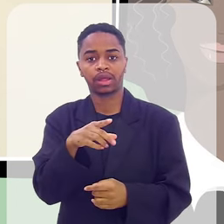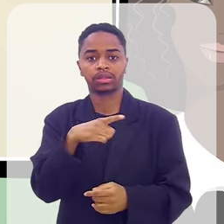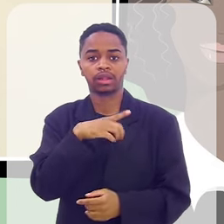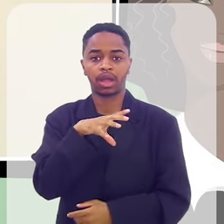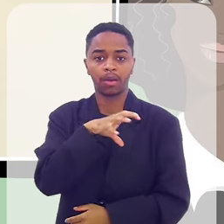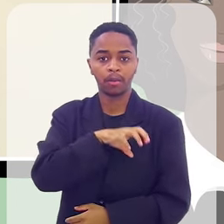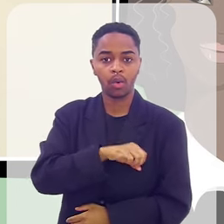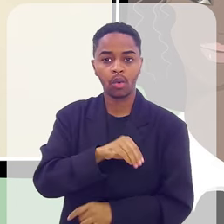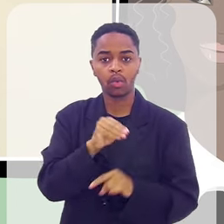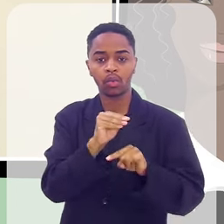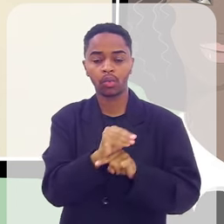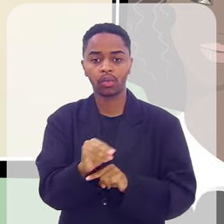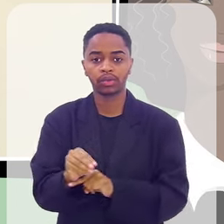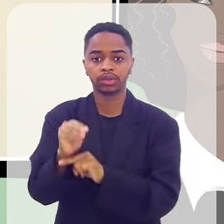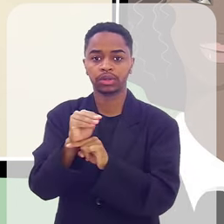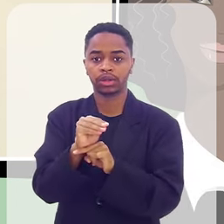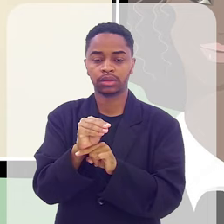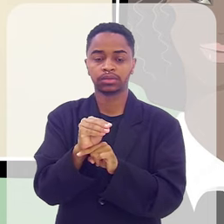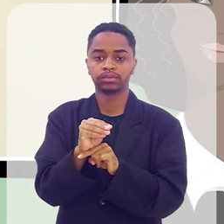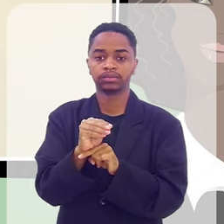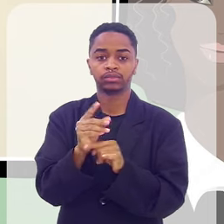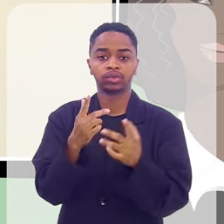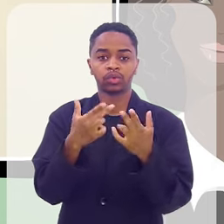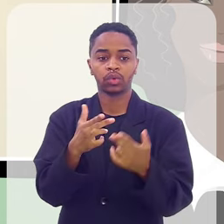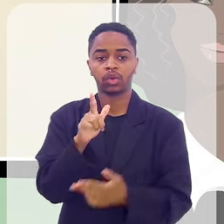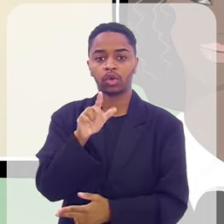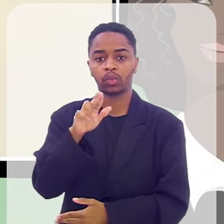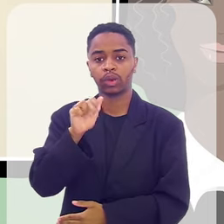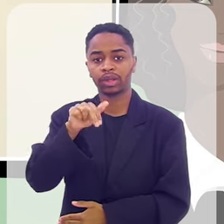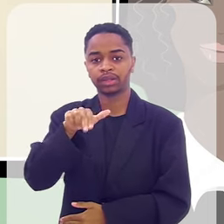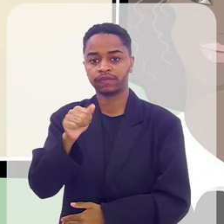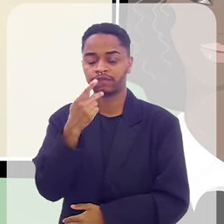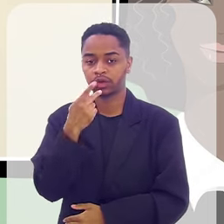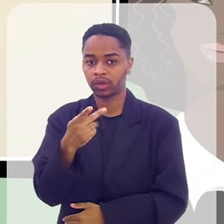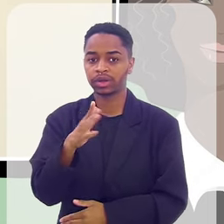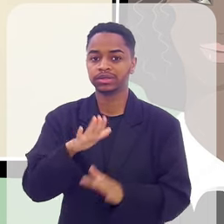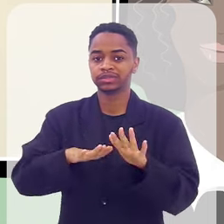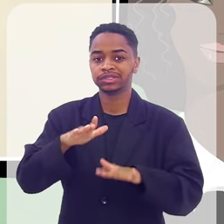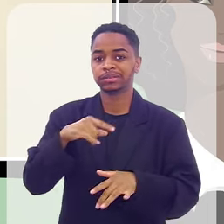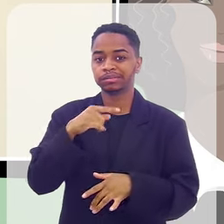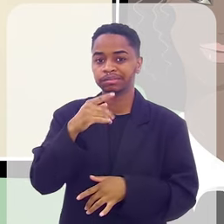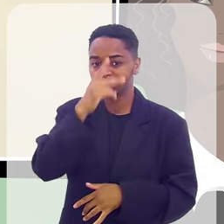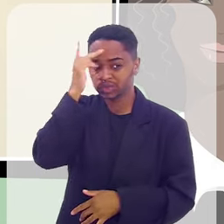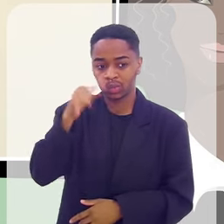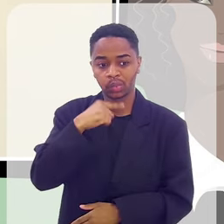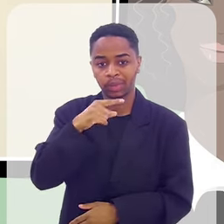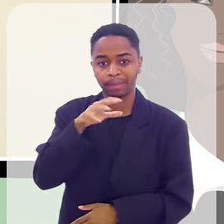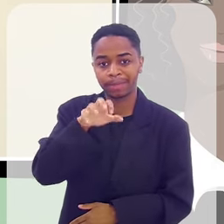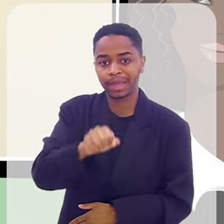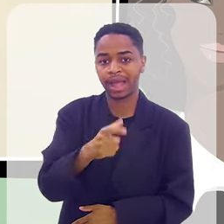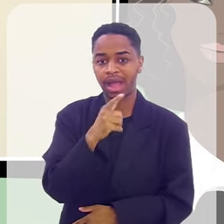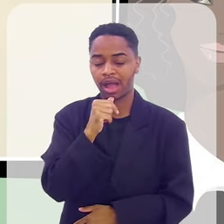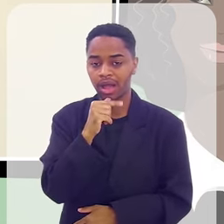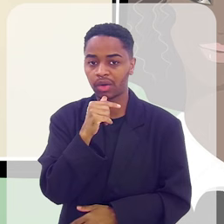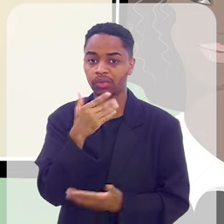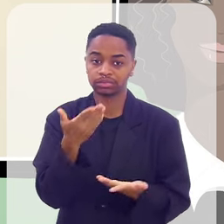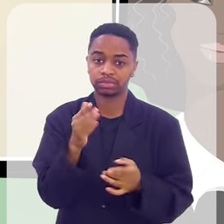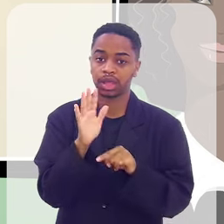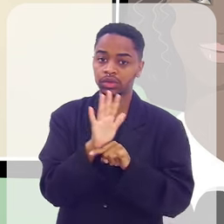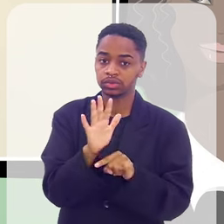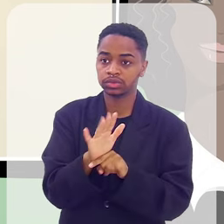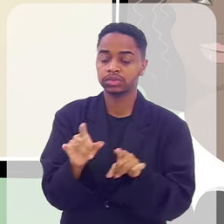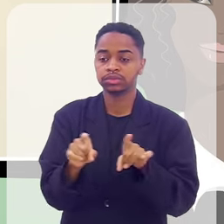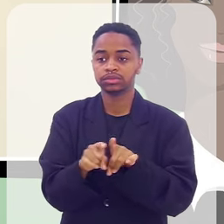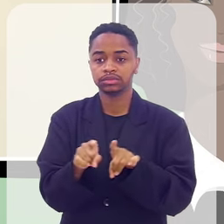olhar de amor, de cuidar, de dar, como a Luana falou, um copo de água. Às vezes a pessoa está lá sozinha e consegue pegar essa água,